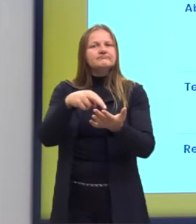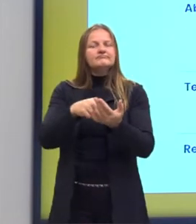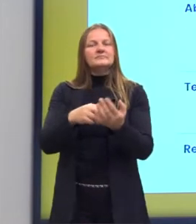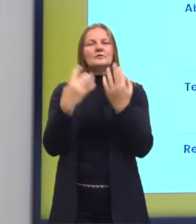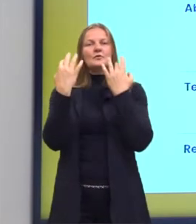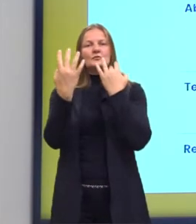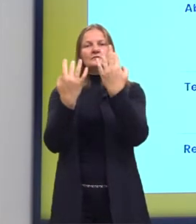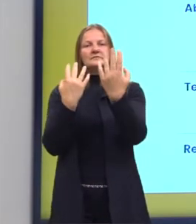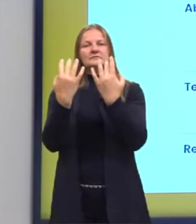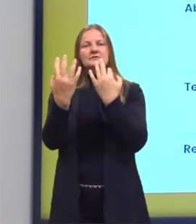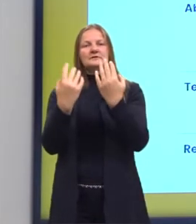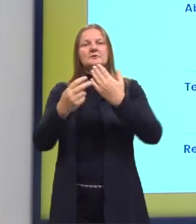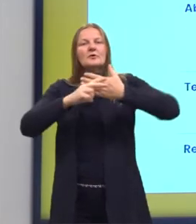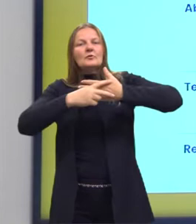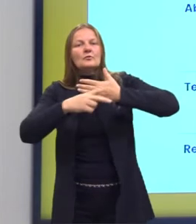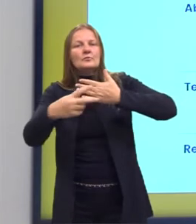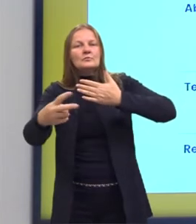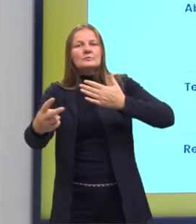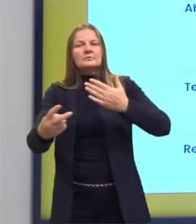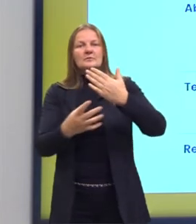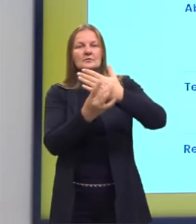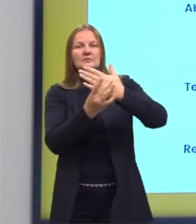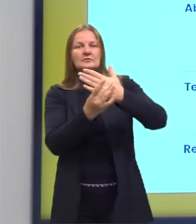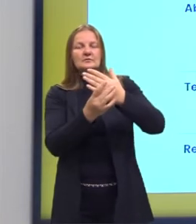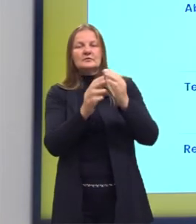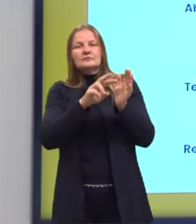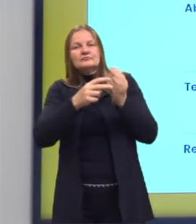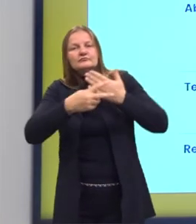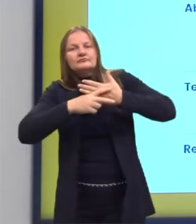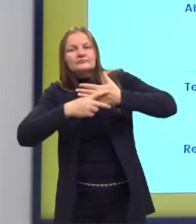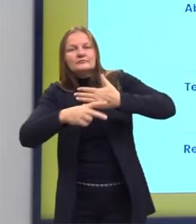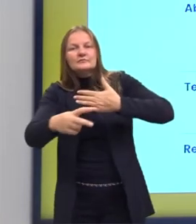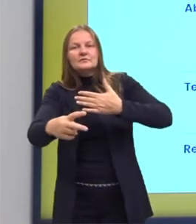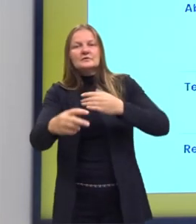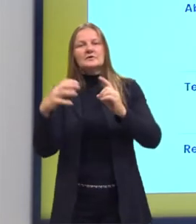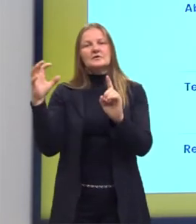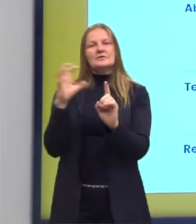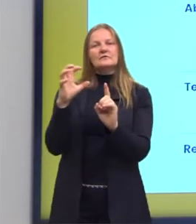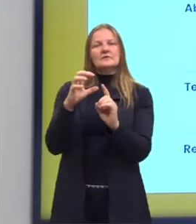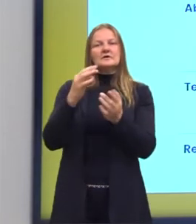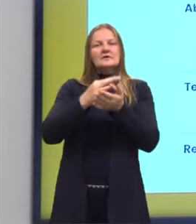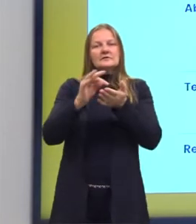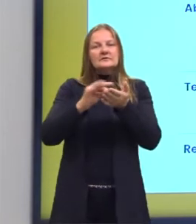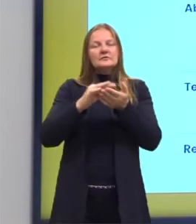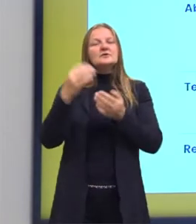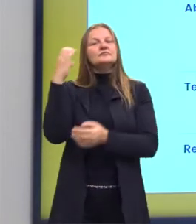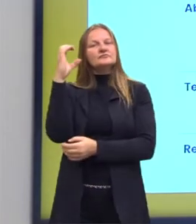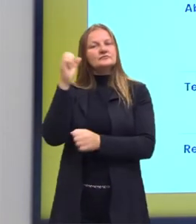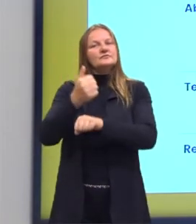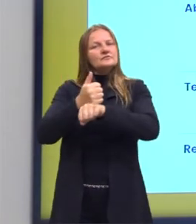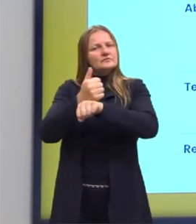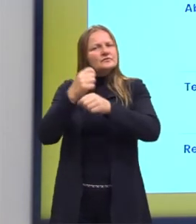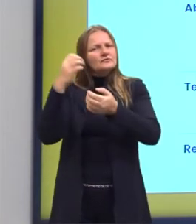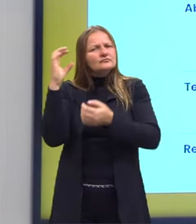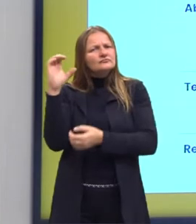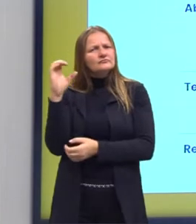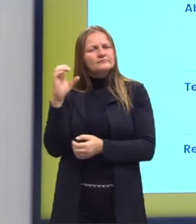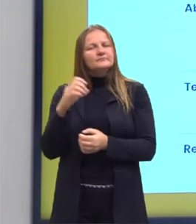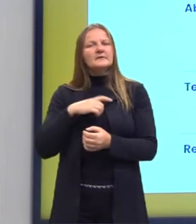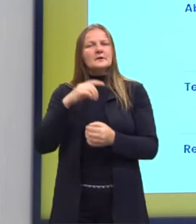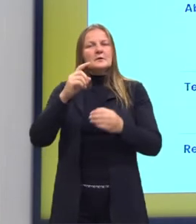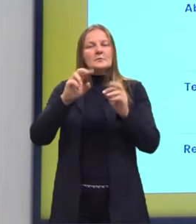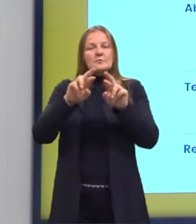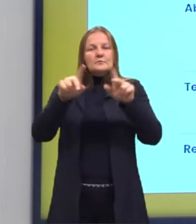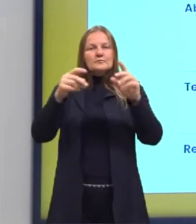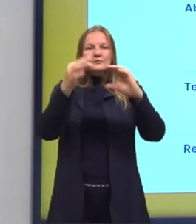naturalismo é a consequência do realismo literário. E ele é influenciado por teorias científicas. Então, se vocês querem saber bem